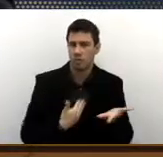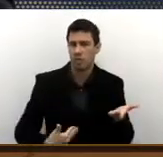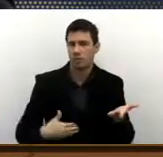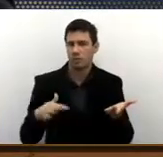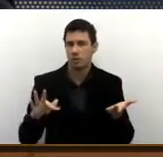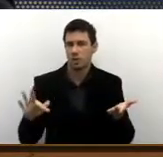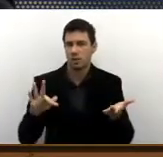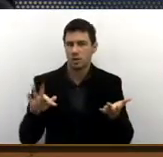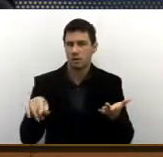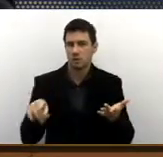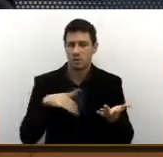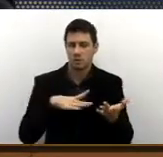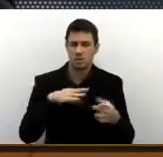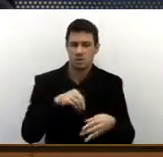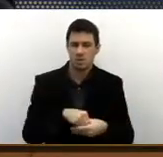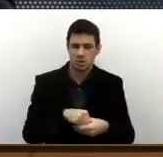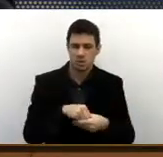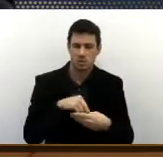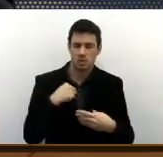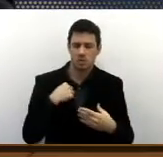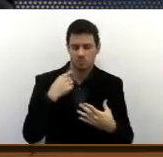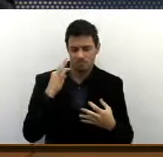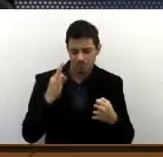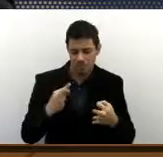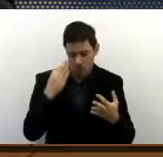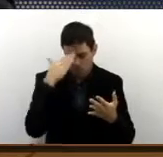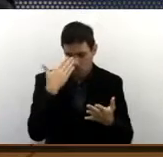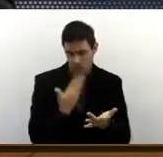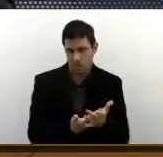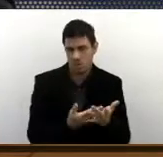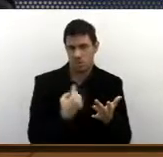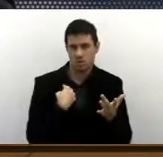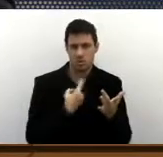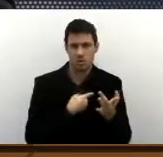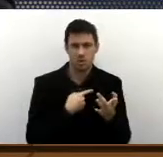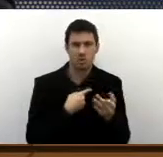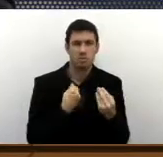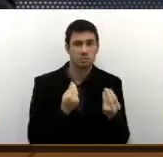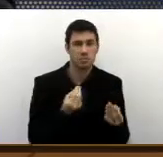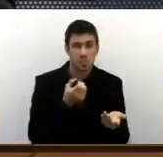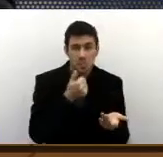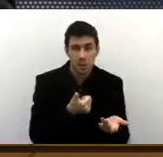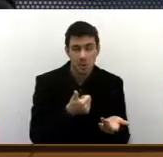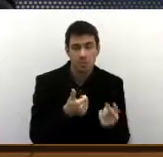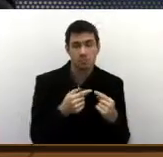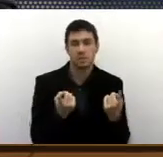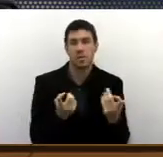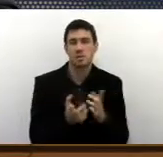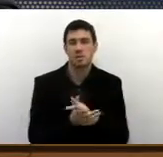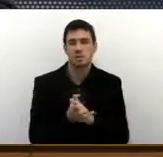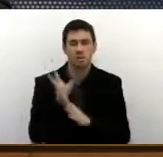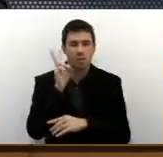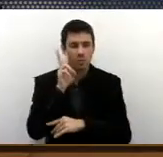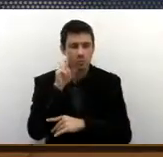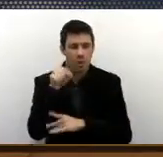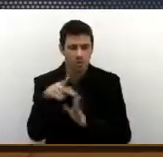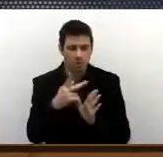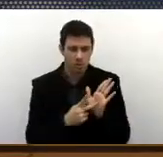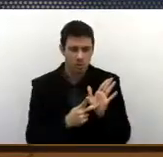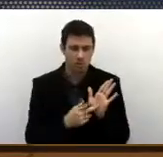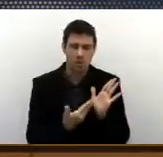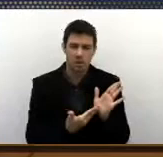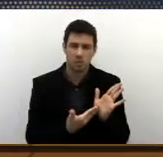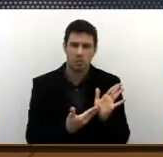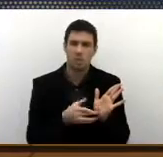e nesta medida, acredito que está bem contemplado. lembrando que estes programas,